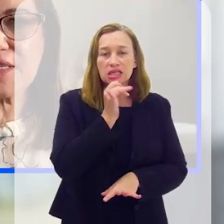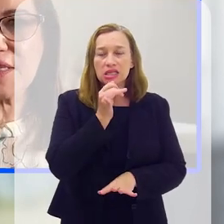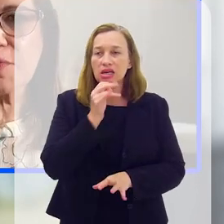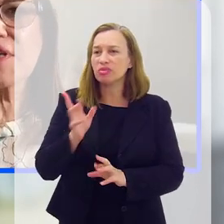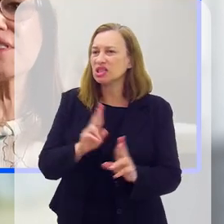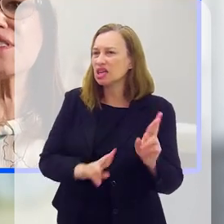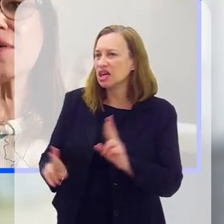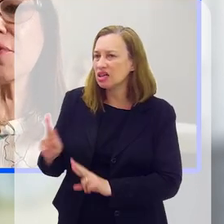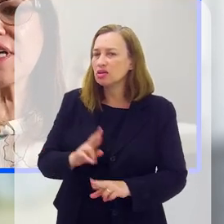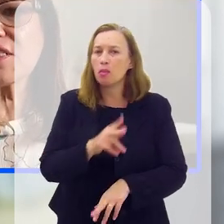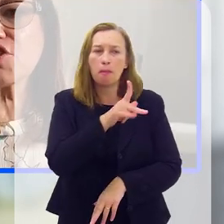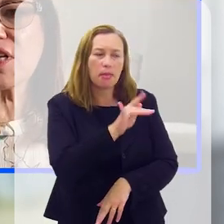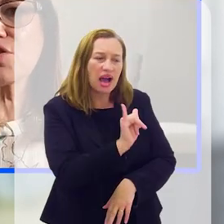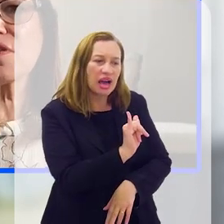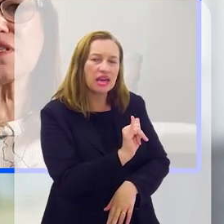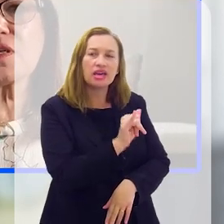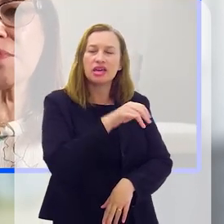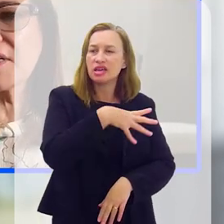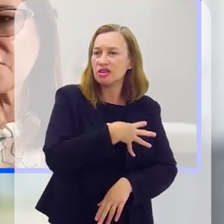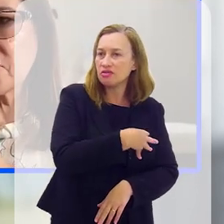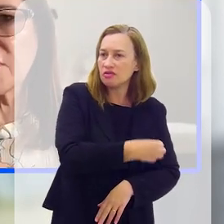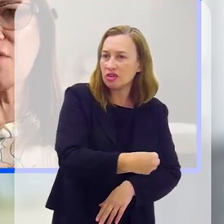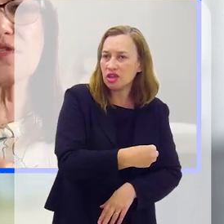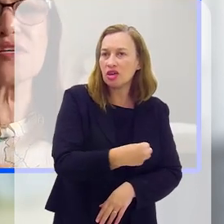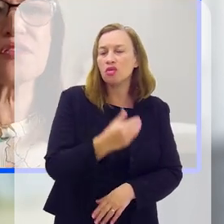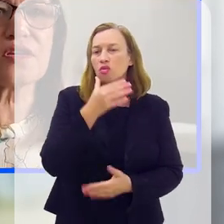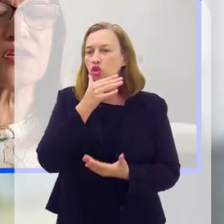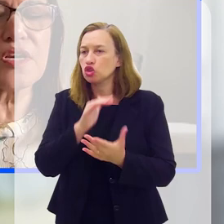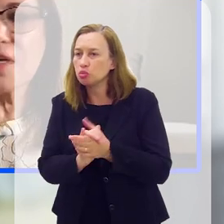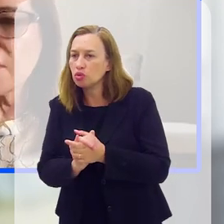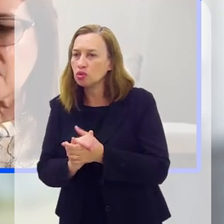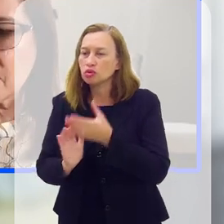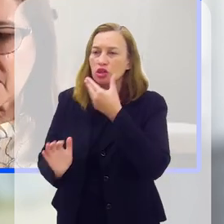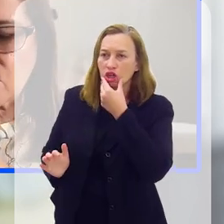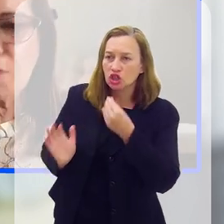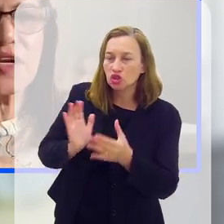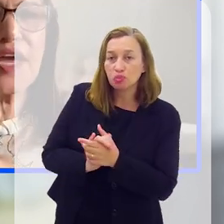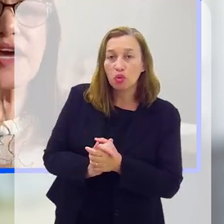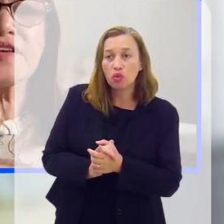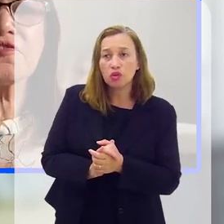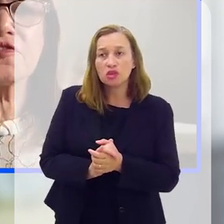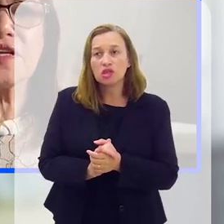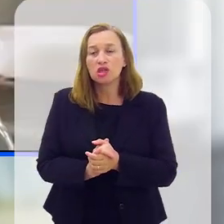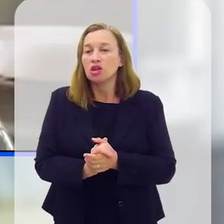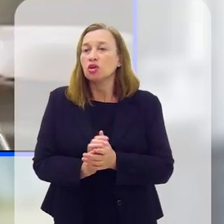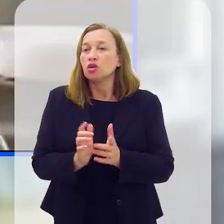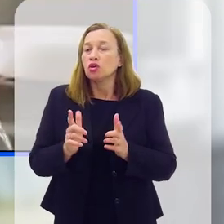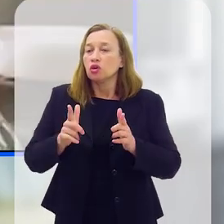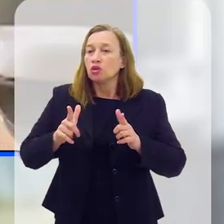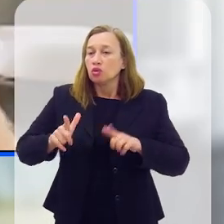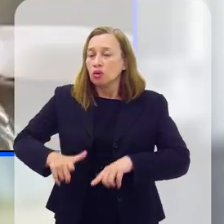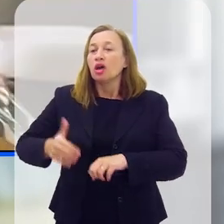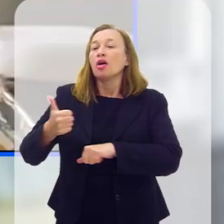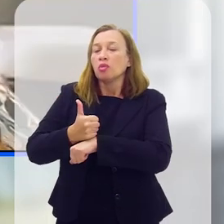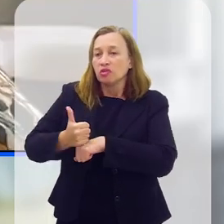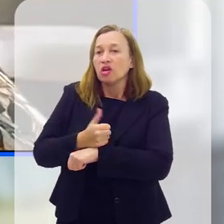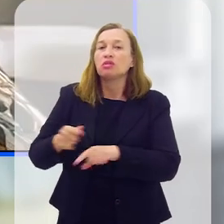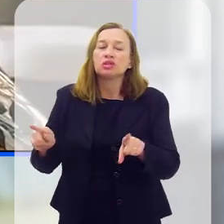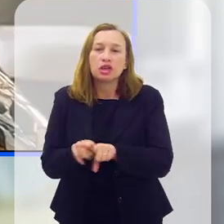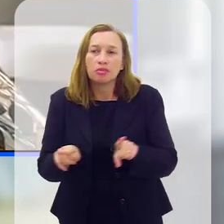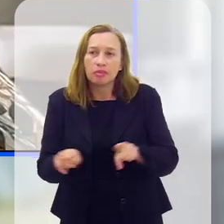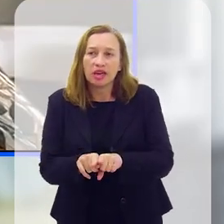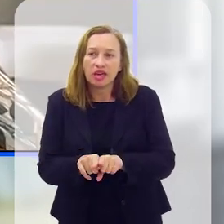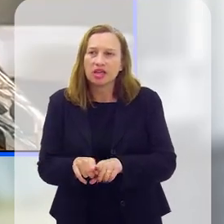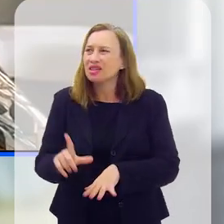casa, por exemplo, nessas relações entre pais e filhos, entre marido e mulher, enfim, seja isso num ambiente